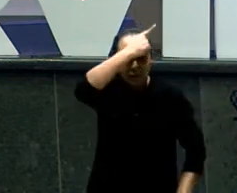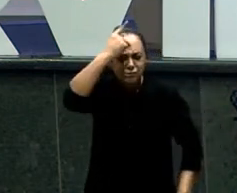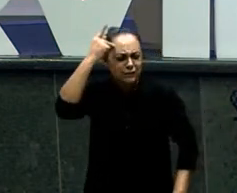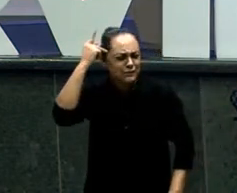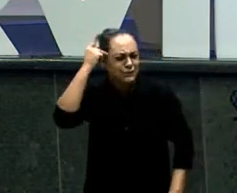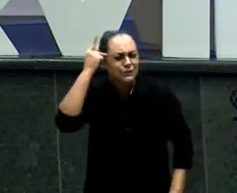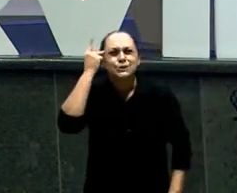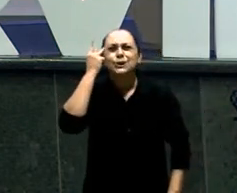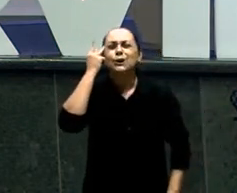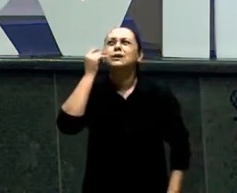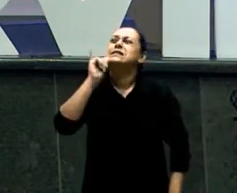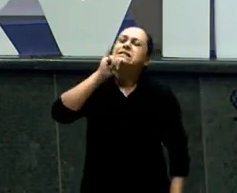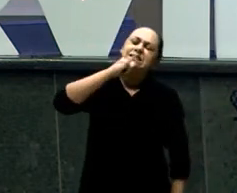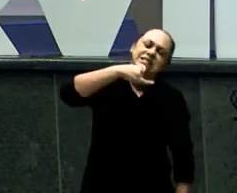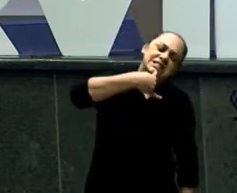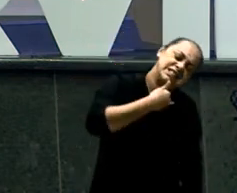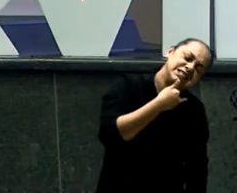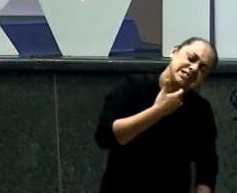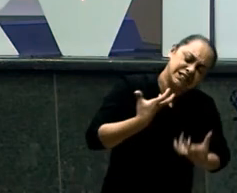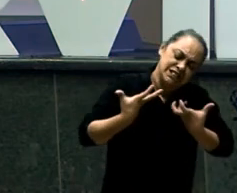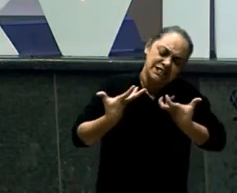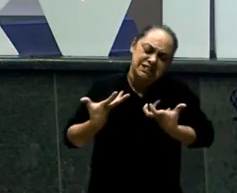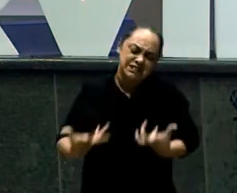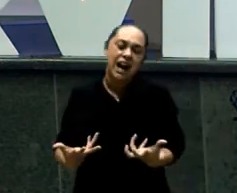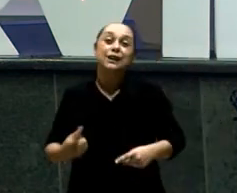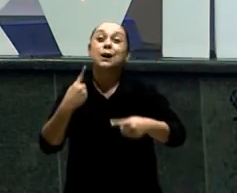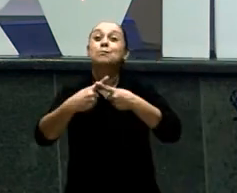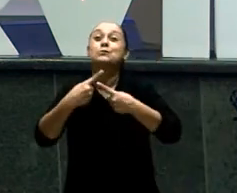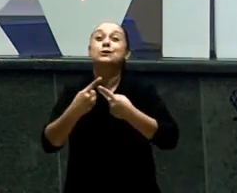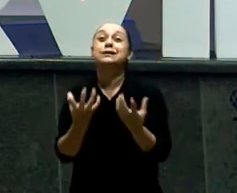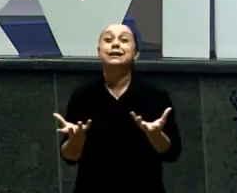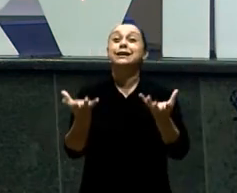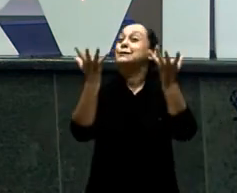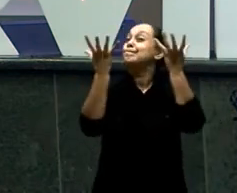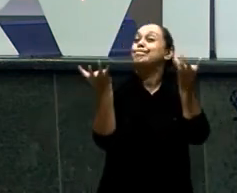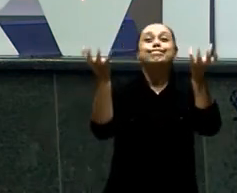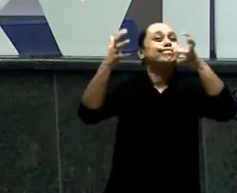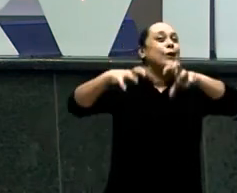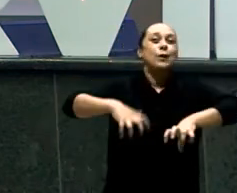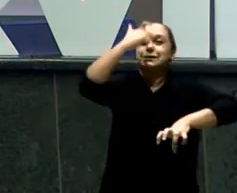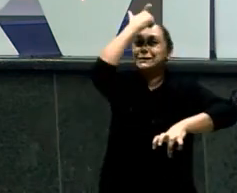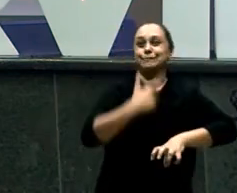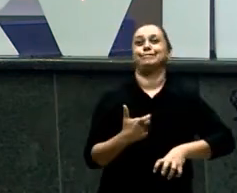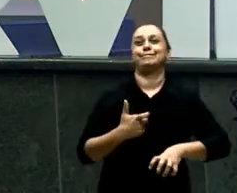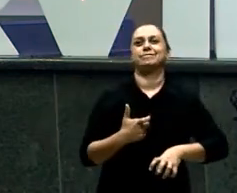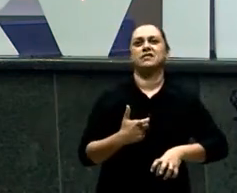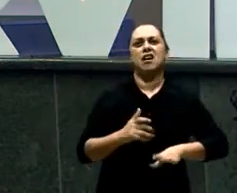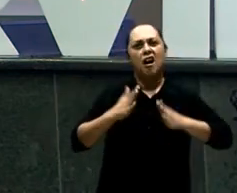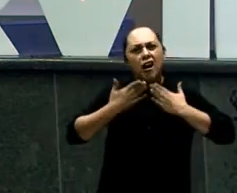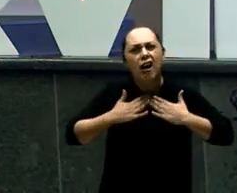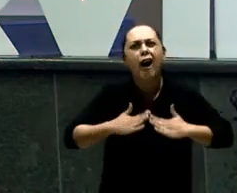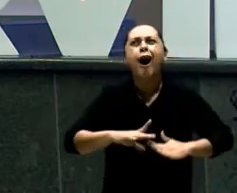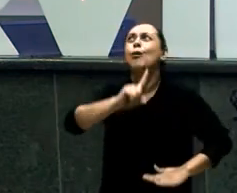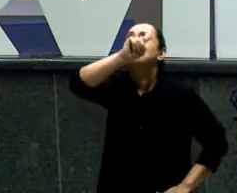invista Do teu jeito Na forma que você é E do jeito que você é Deus vai te honrar Igual ou até